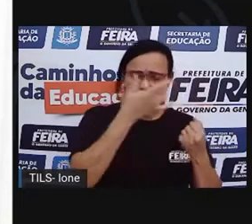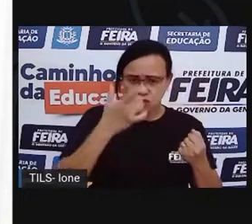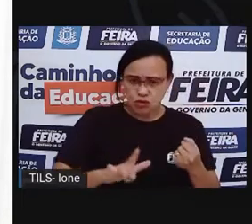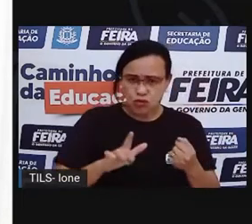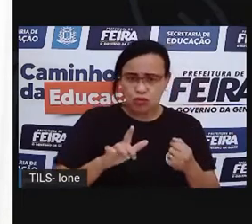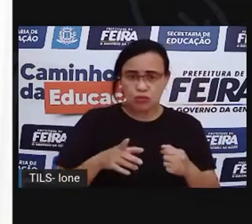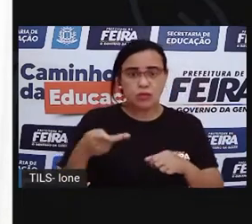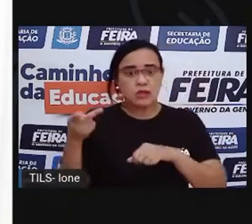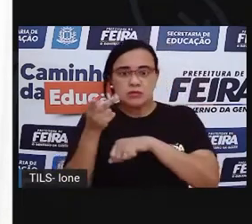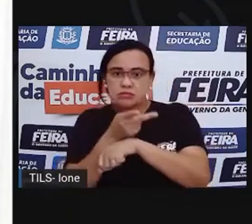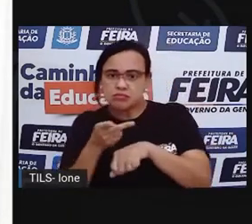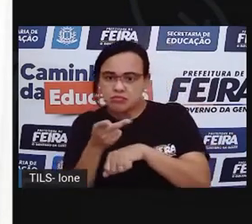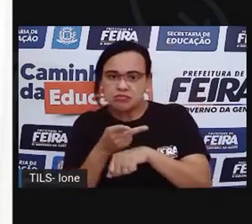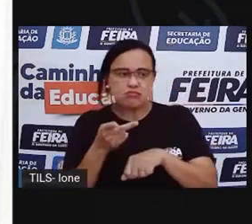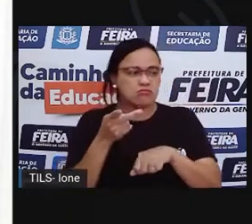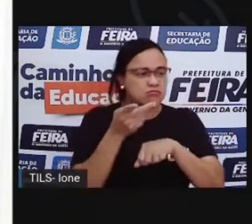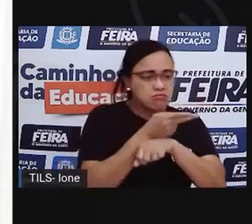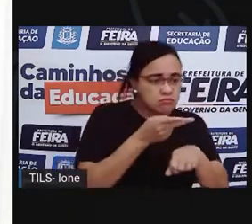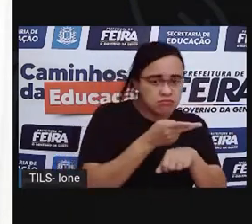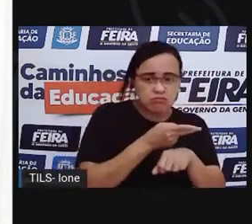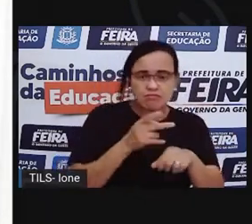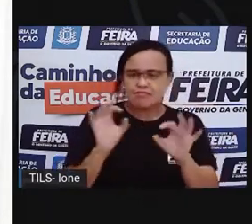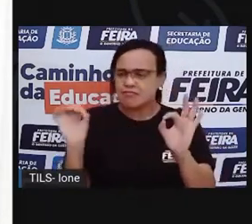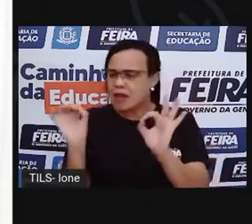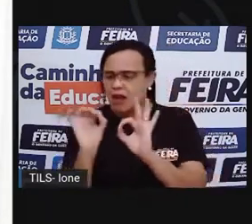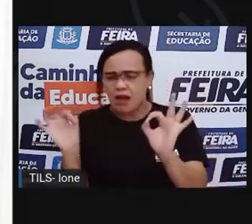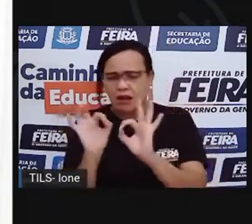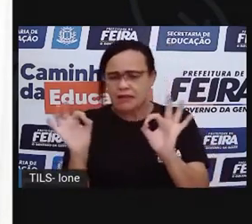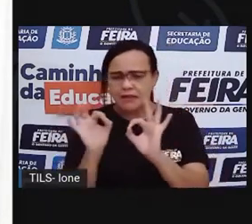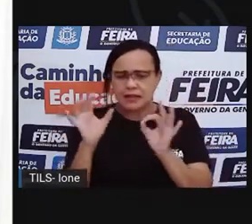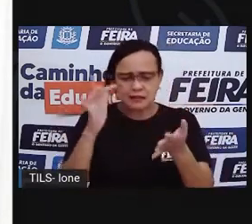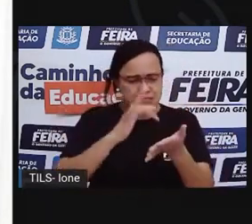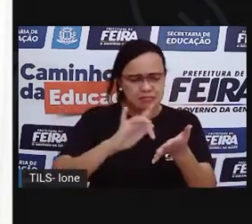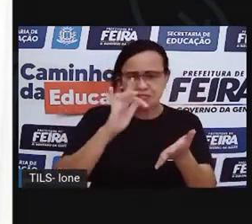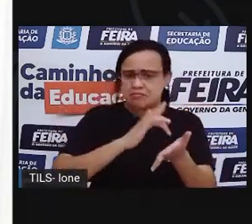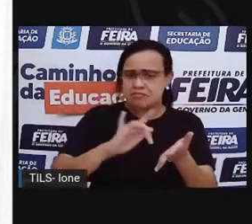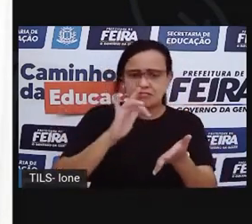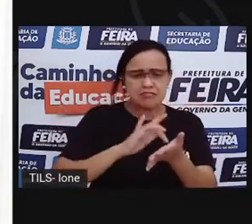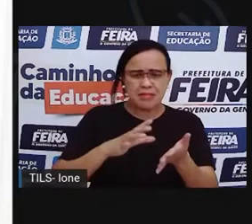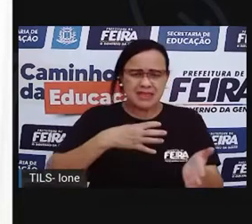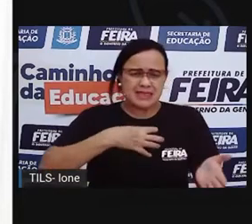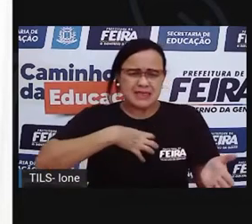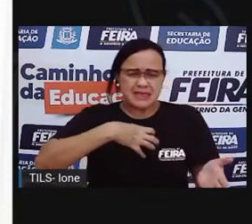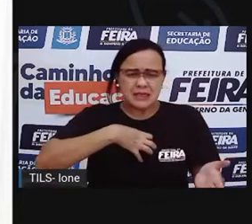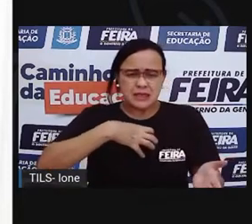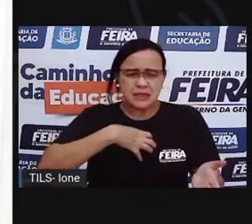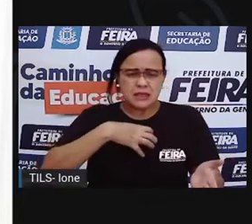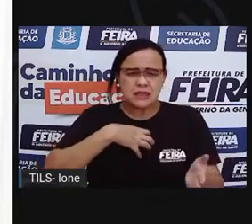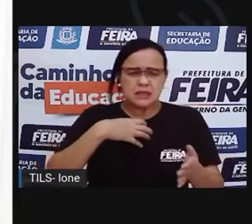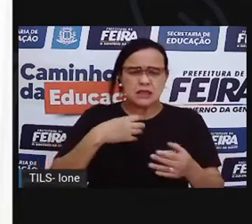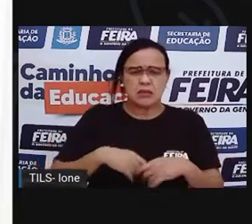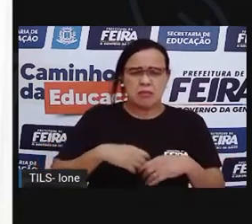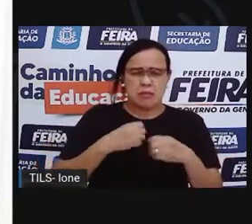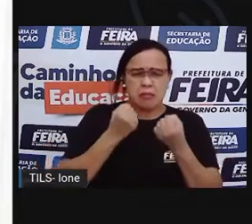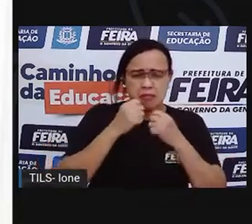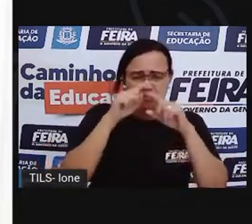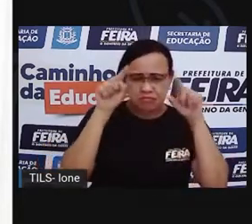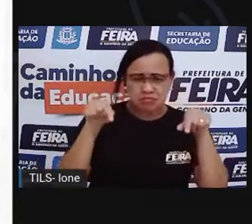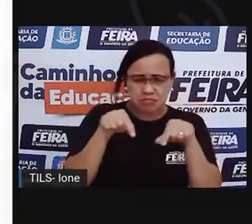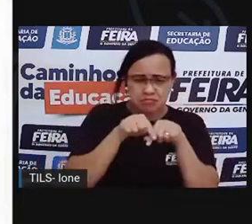Procurou, procurou e nada. Mas continuava sentindo algo bem quadrado.